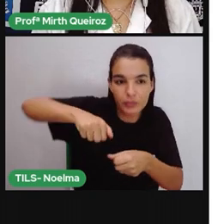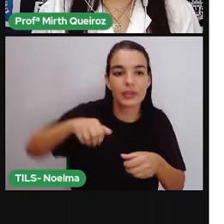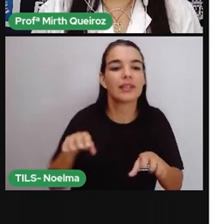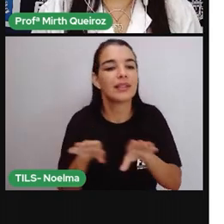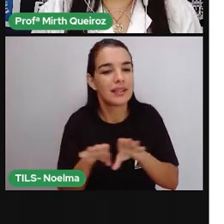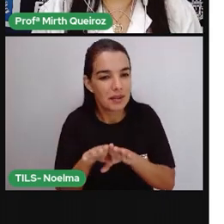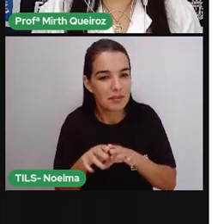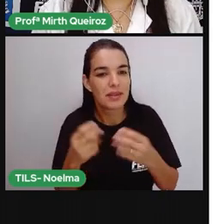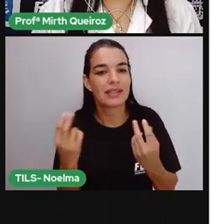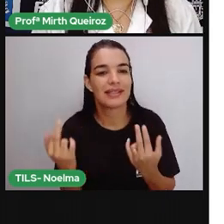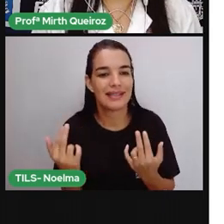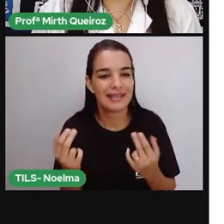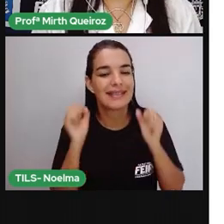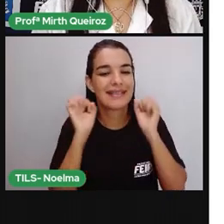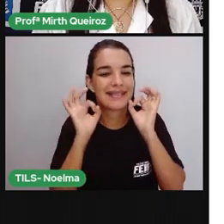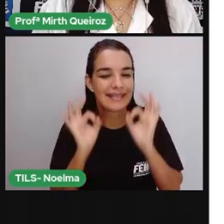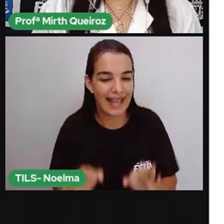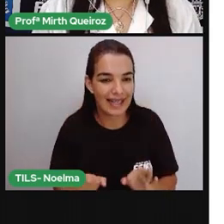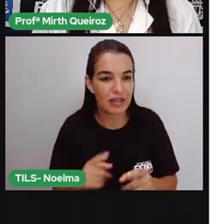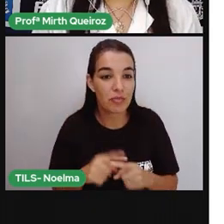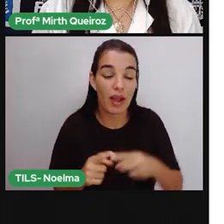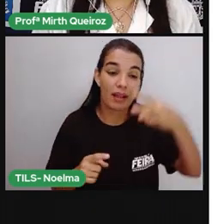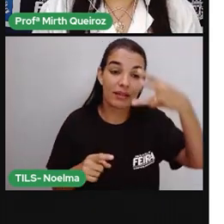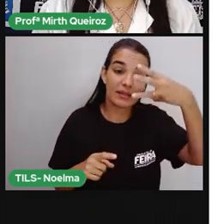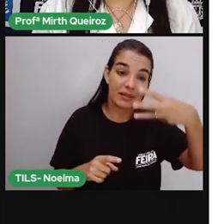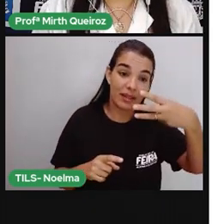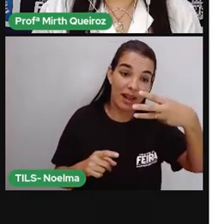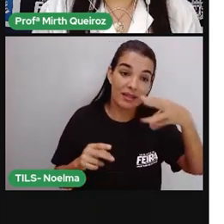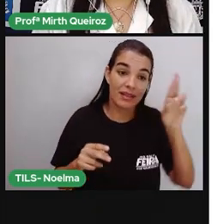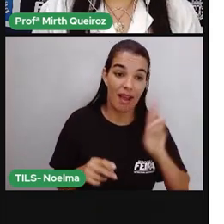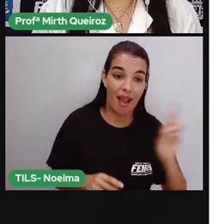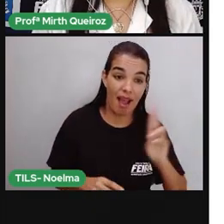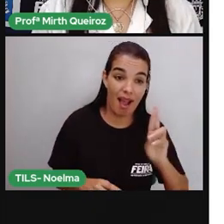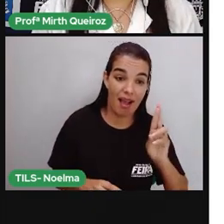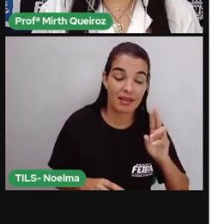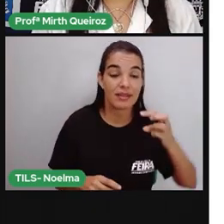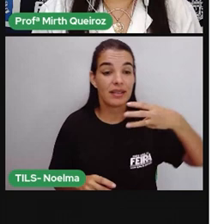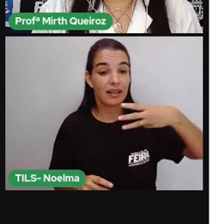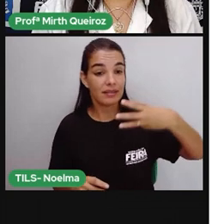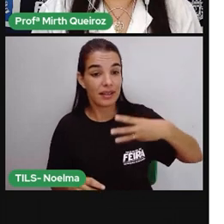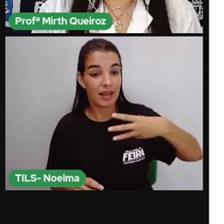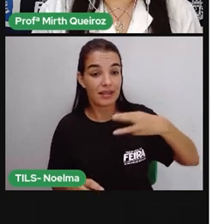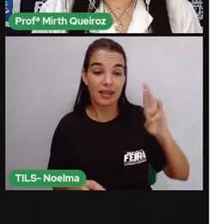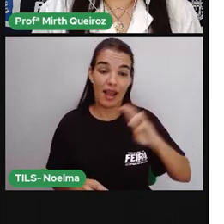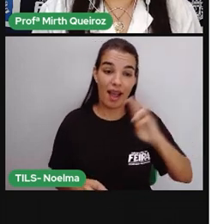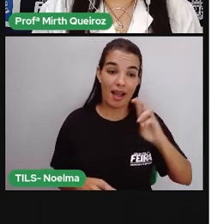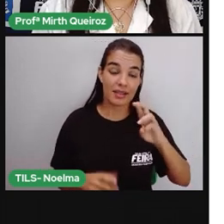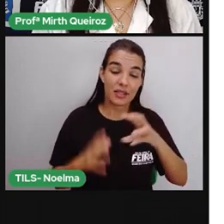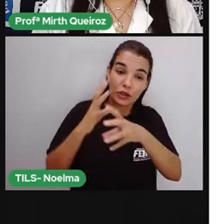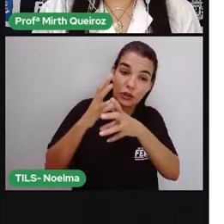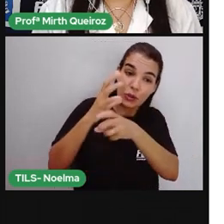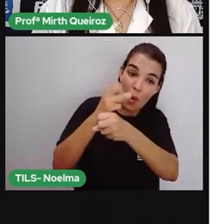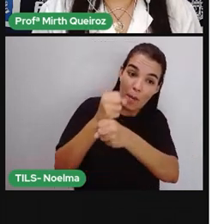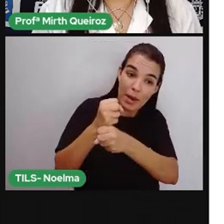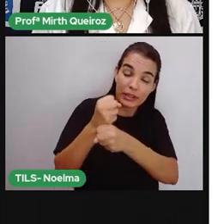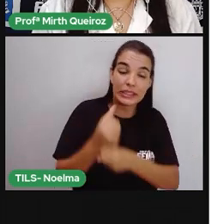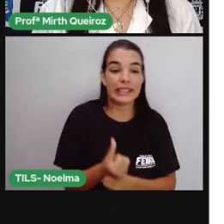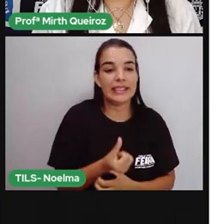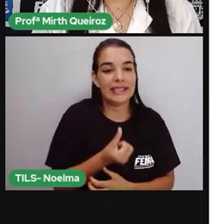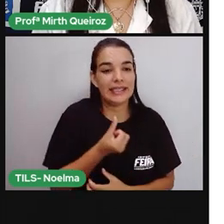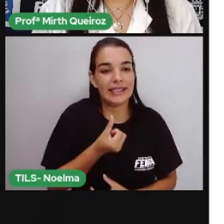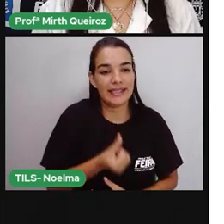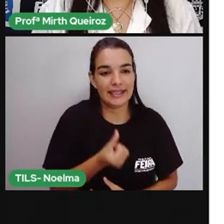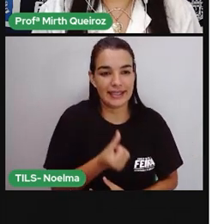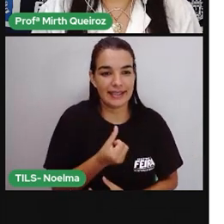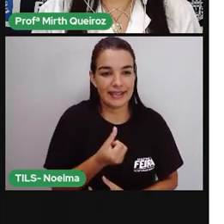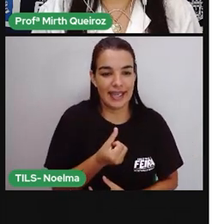reais e o creme dental custa 3 reais também. 3 mais 3, 6 reais. Que é exatamente o